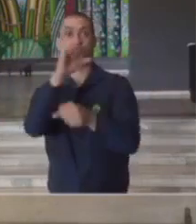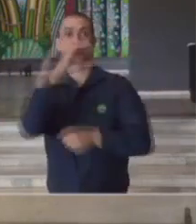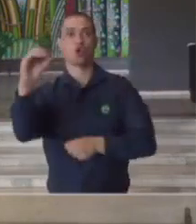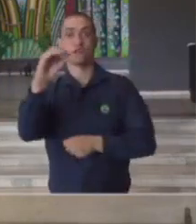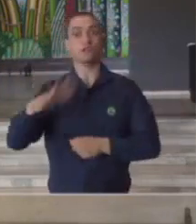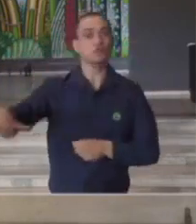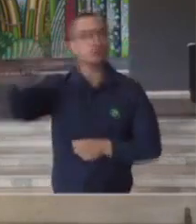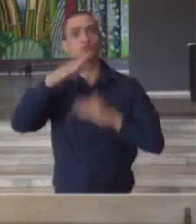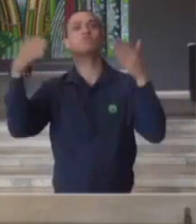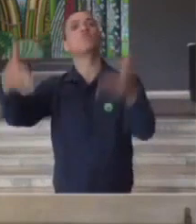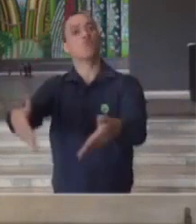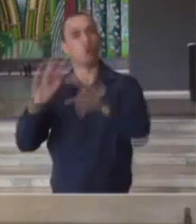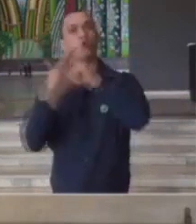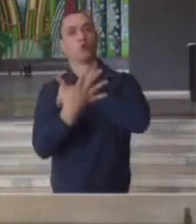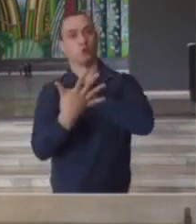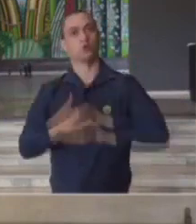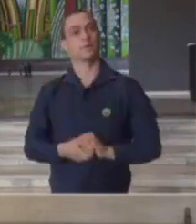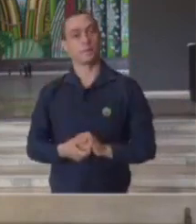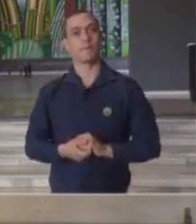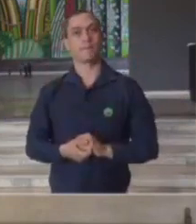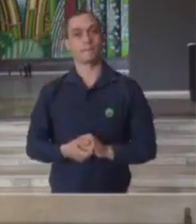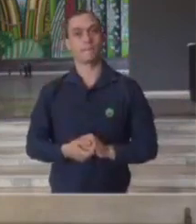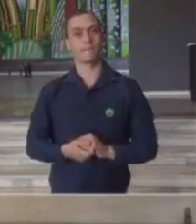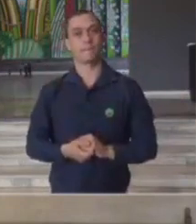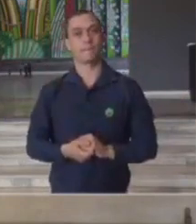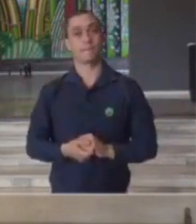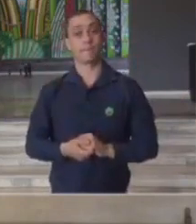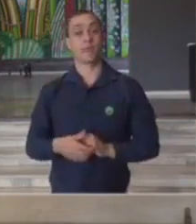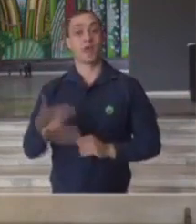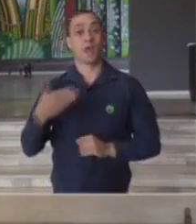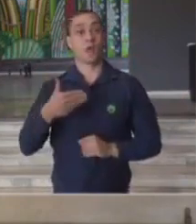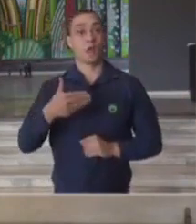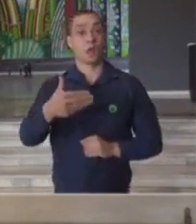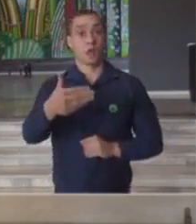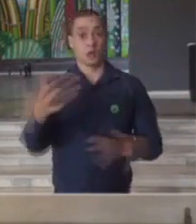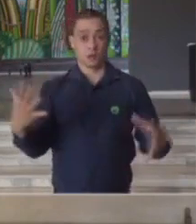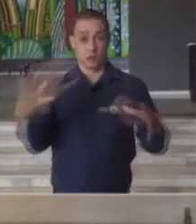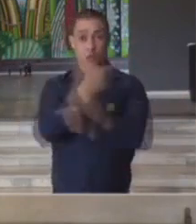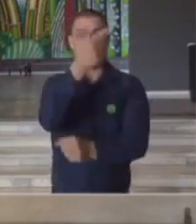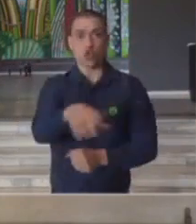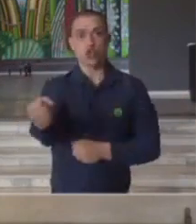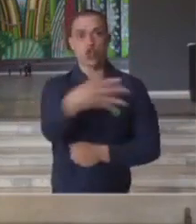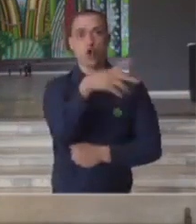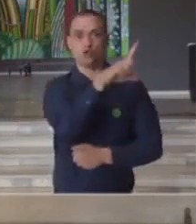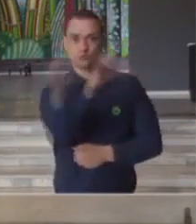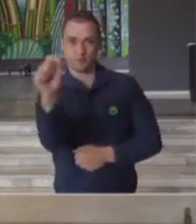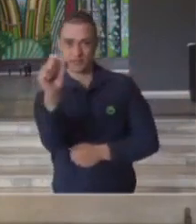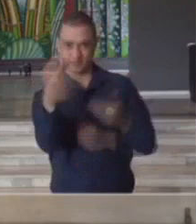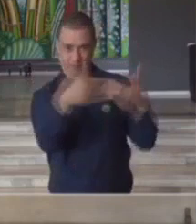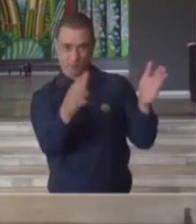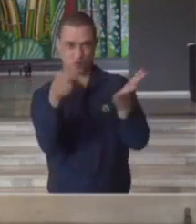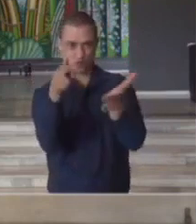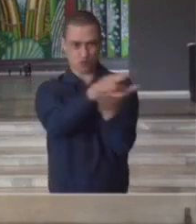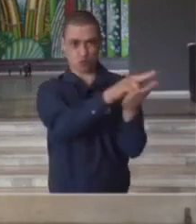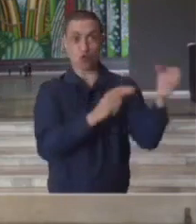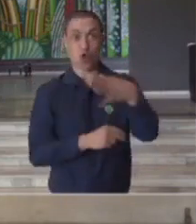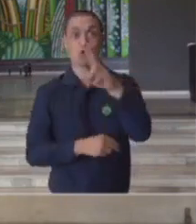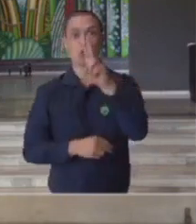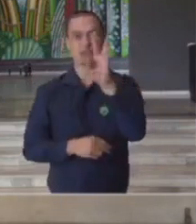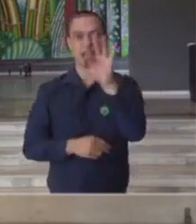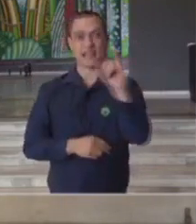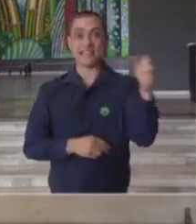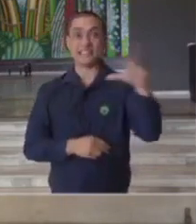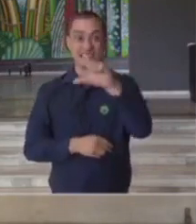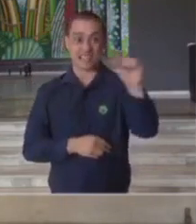ao coronavírus para chegar a mais 100 leitos de UTI o hospital das clínicas